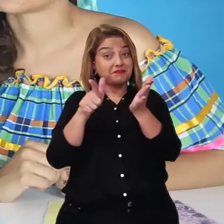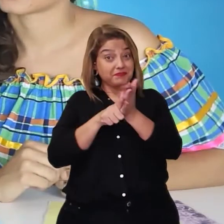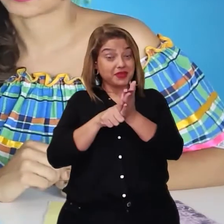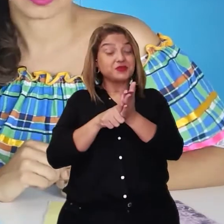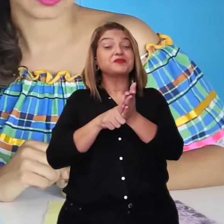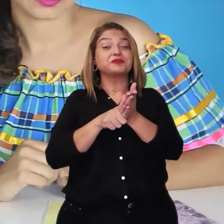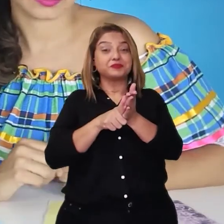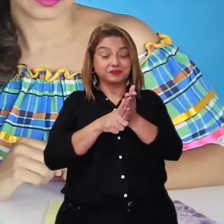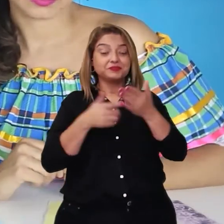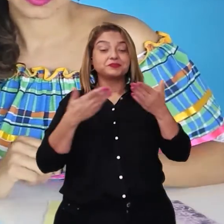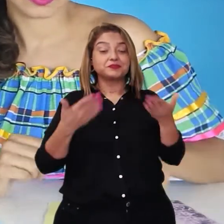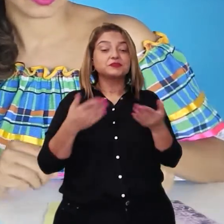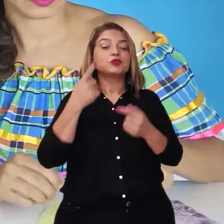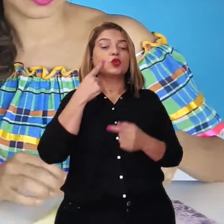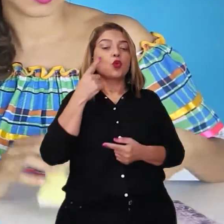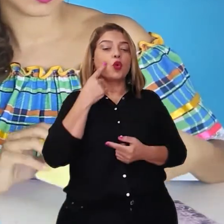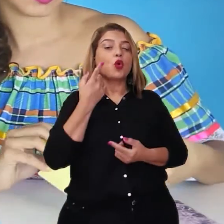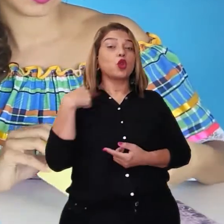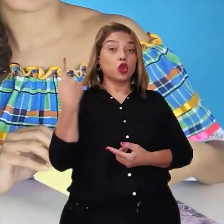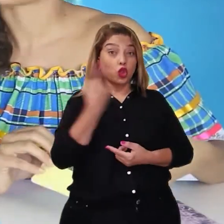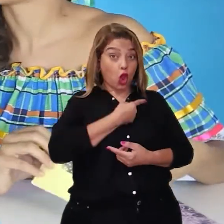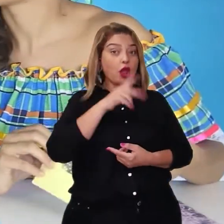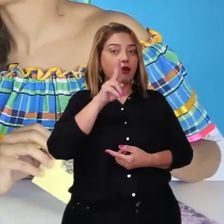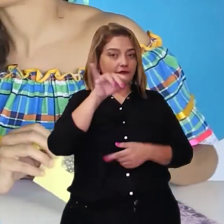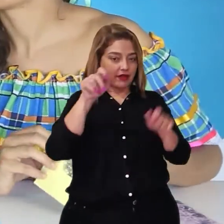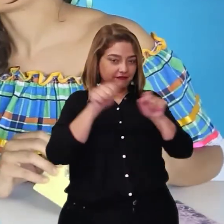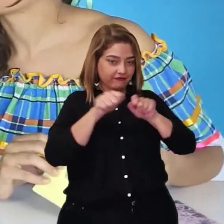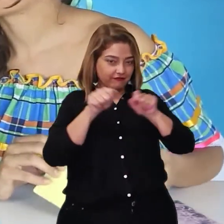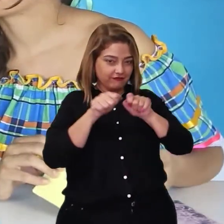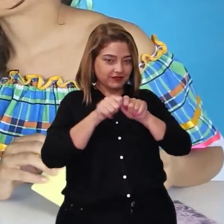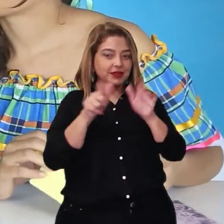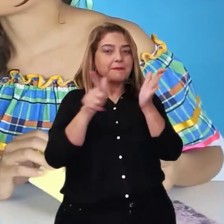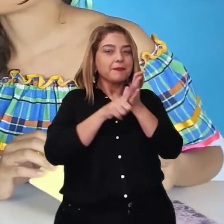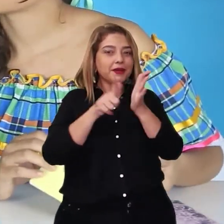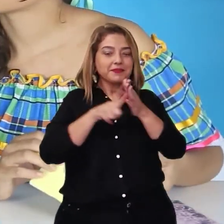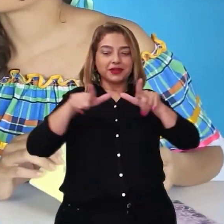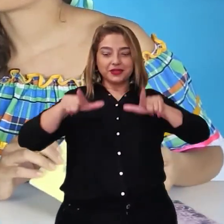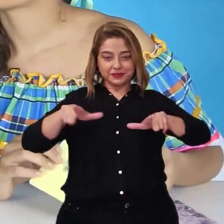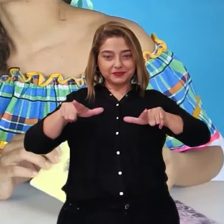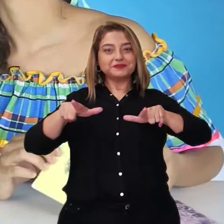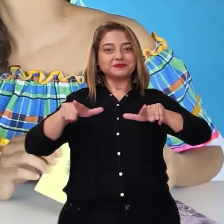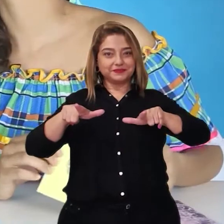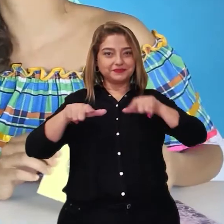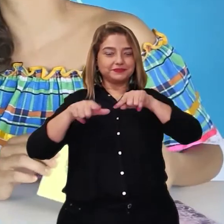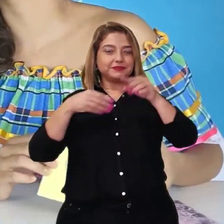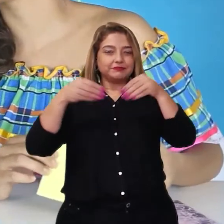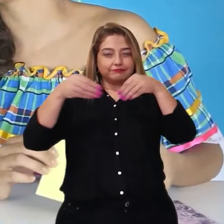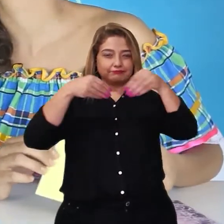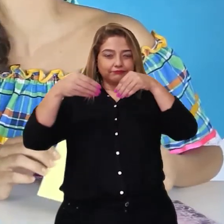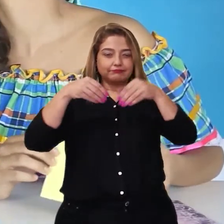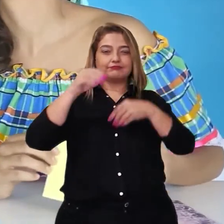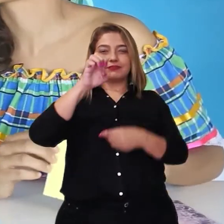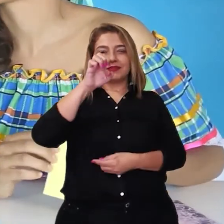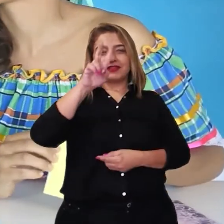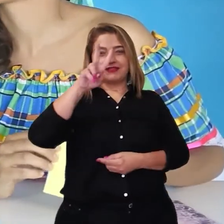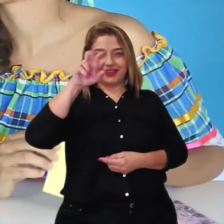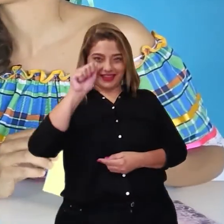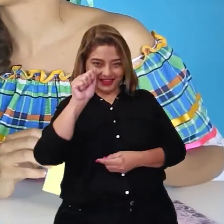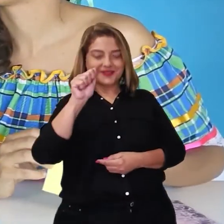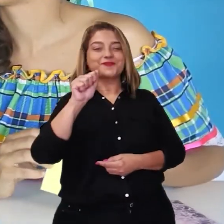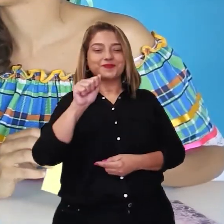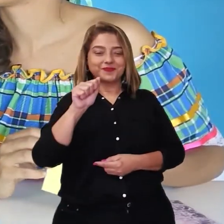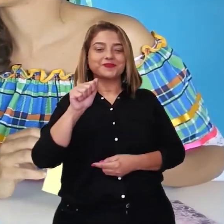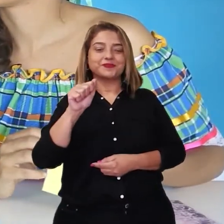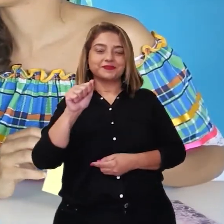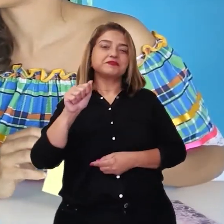No caso, a gente vai fazer o nosso desenho numa folha de emborrachado. Assim, a gente não precisa